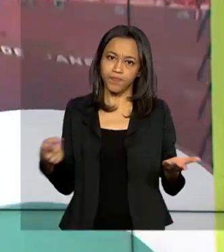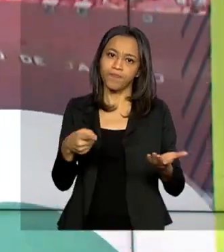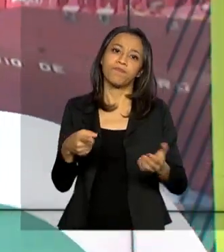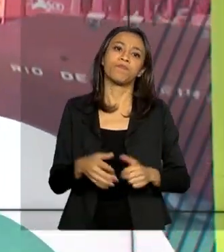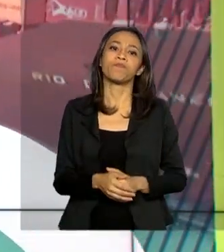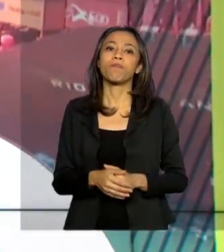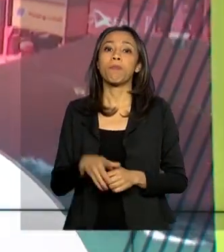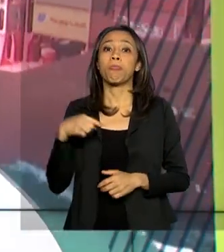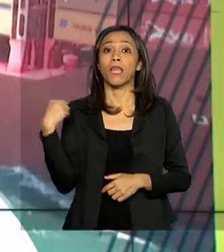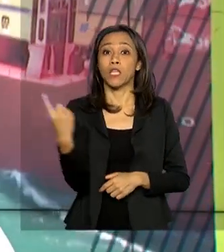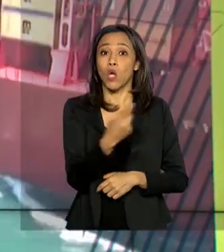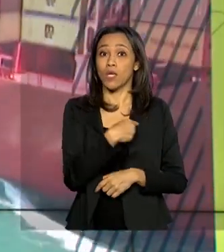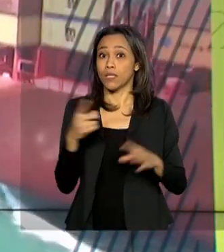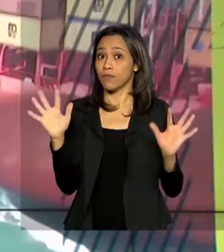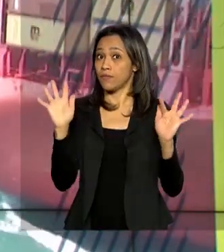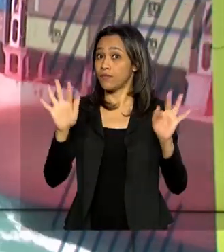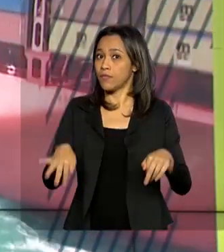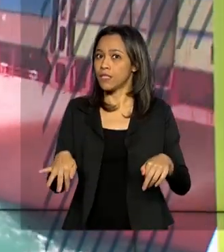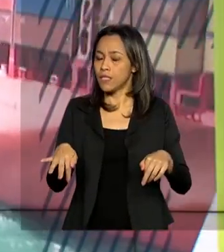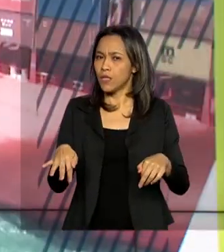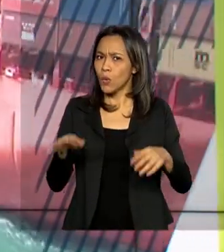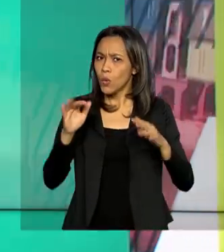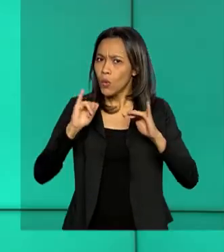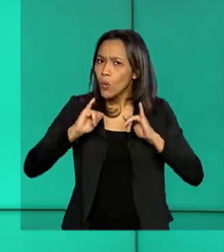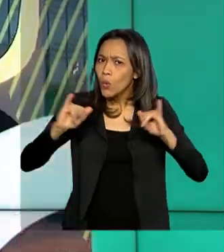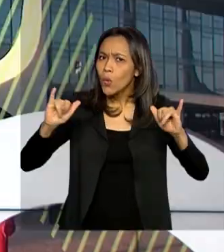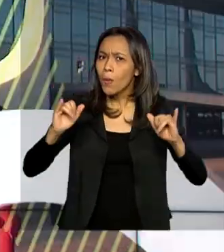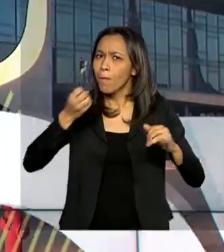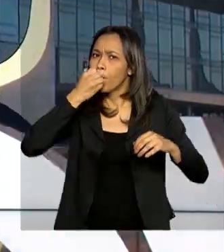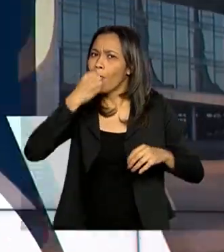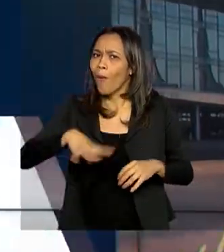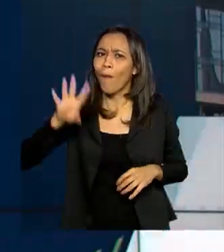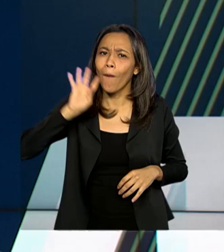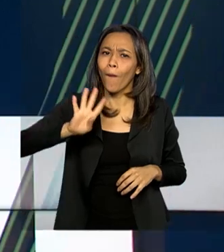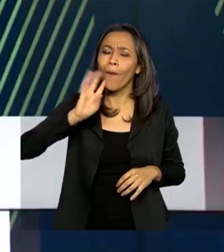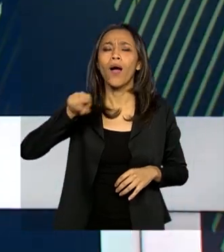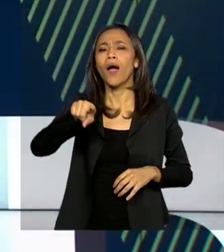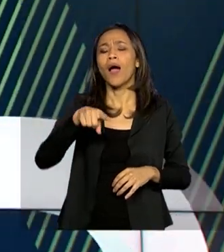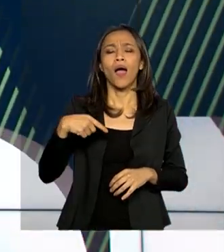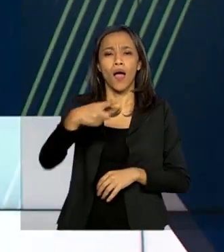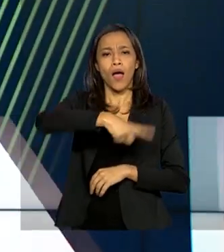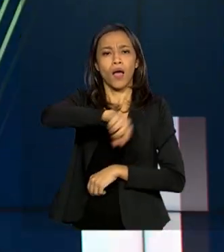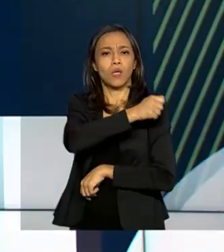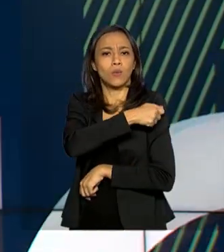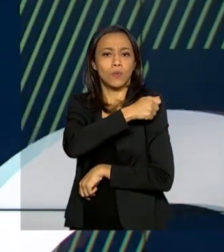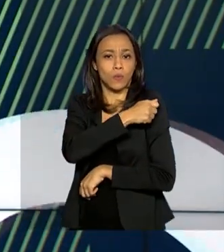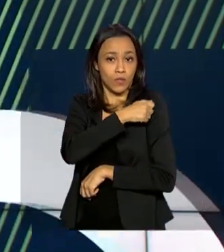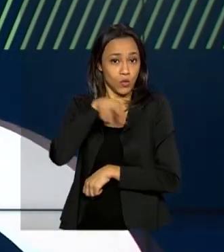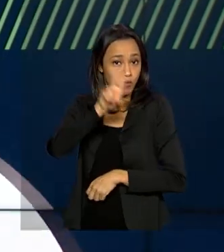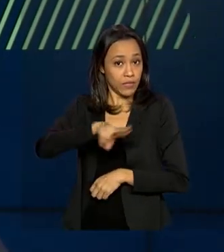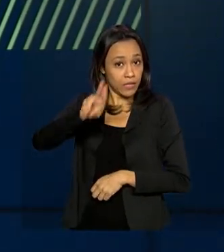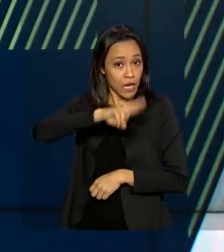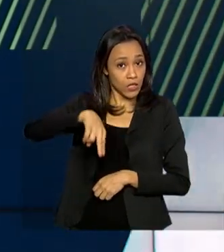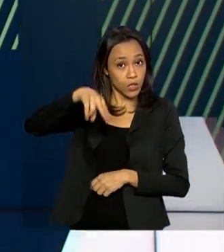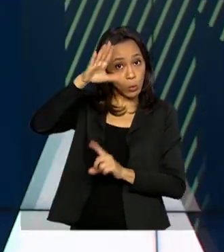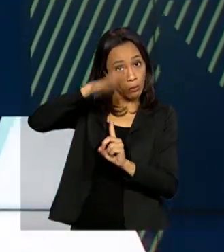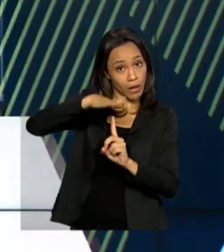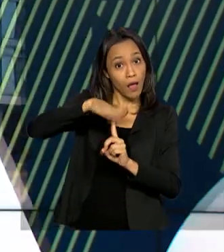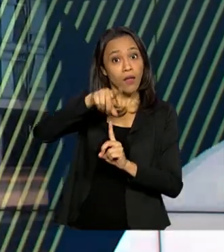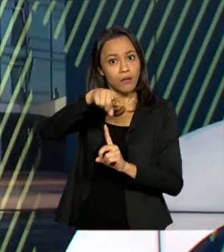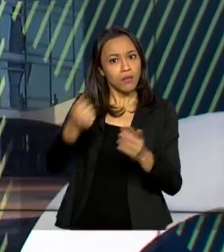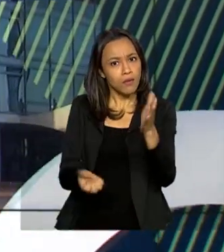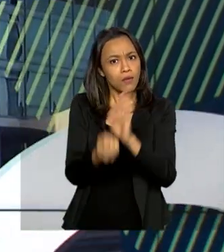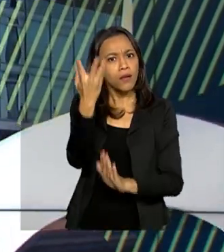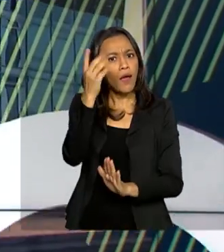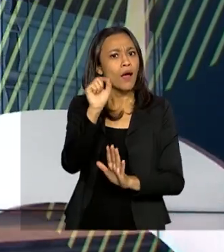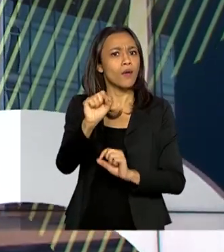A gente encerra esta edição com uma notícia bem bacana. Alunos universitários do Paraná criaram um respirador de baixo custo para